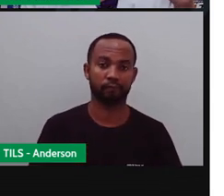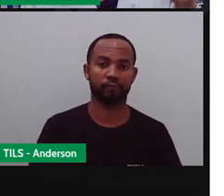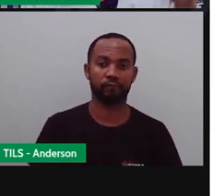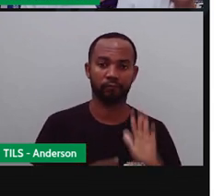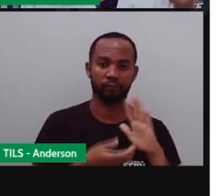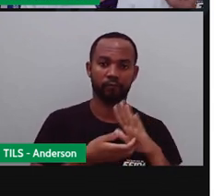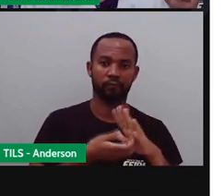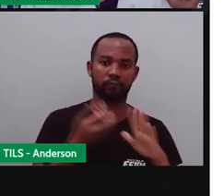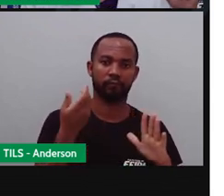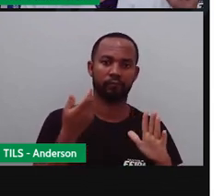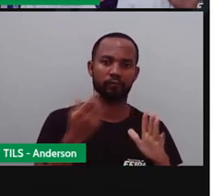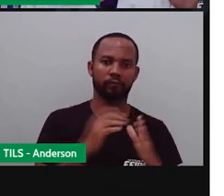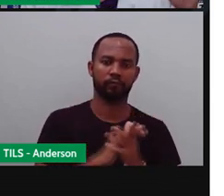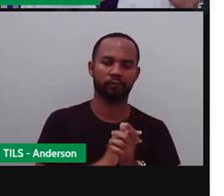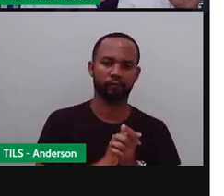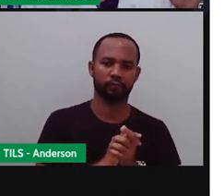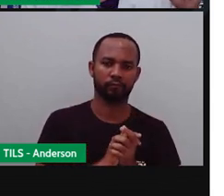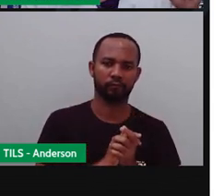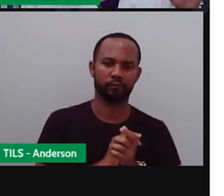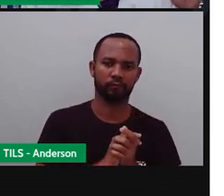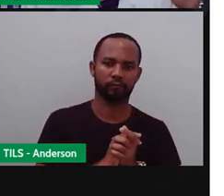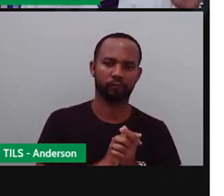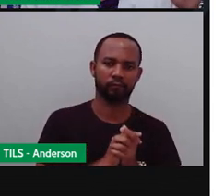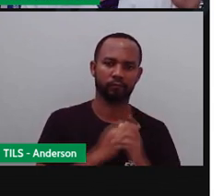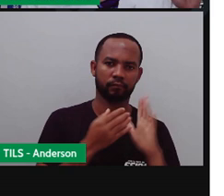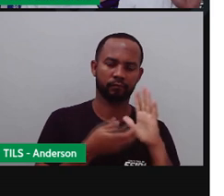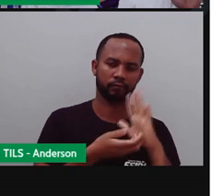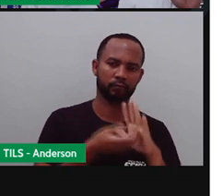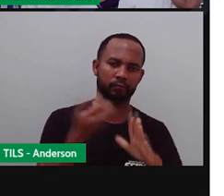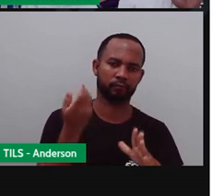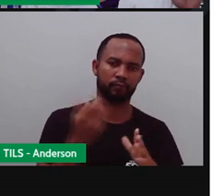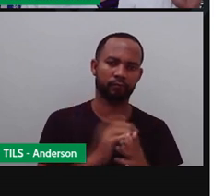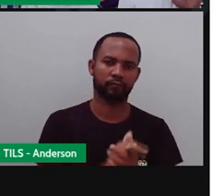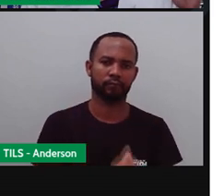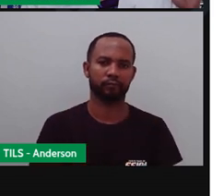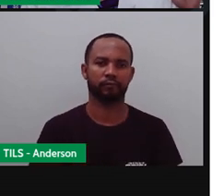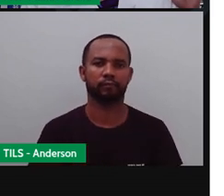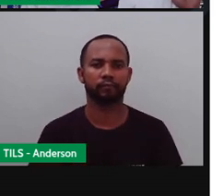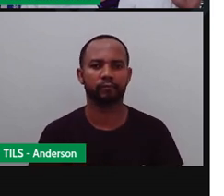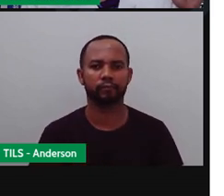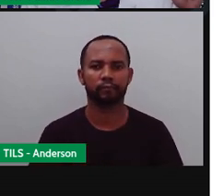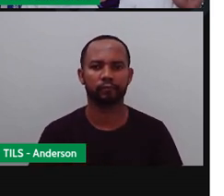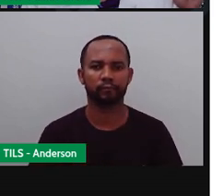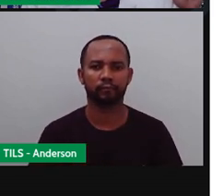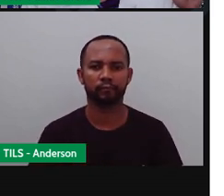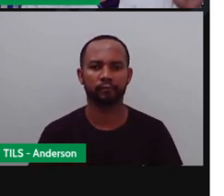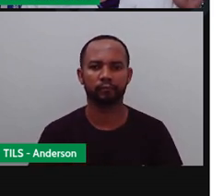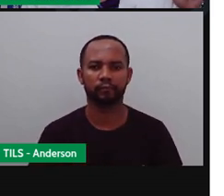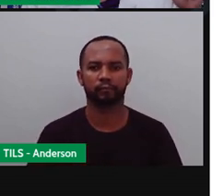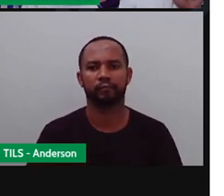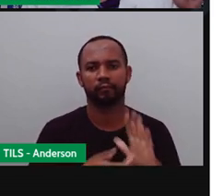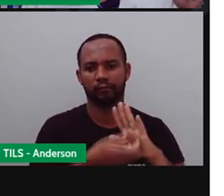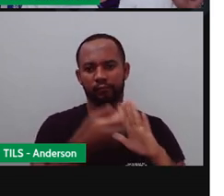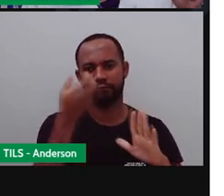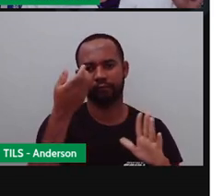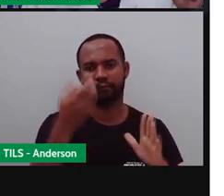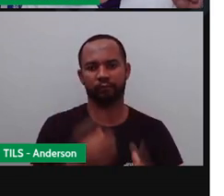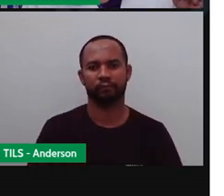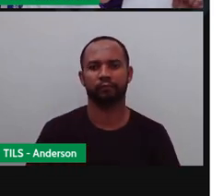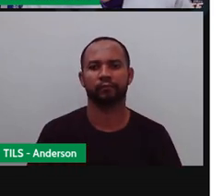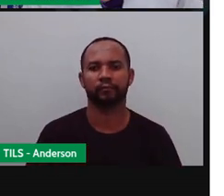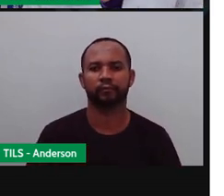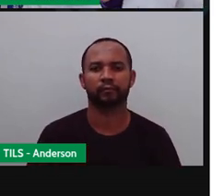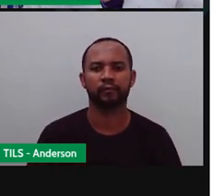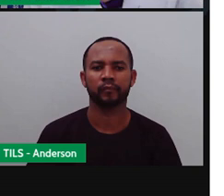Mais 10. 60. Mais 10. Ó, 70. E ó, 80.